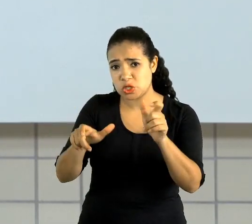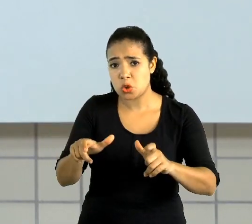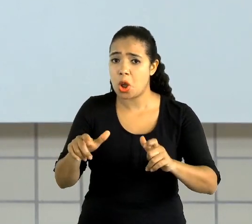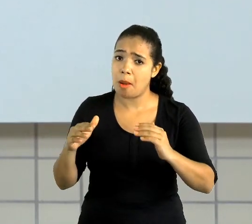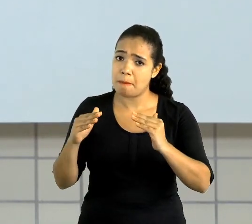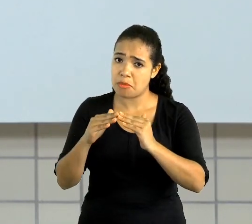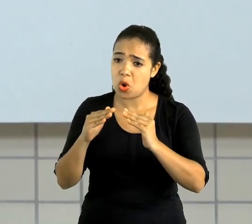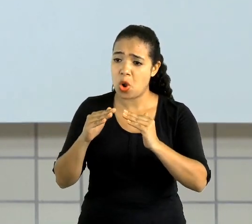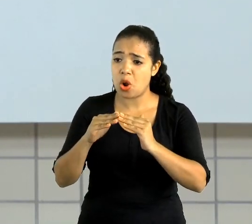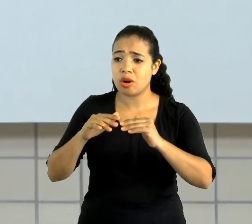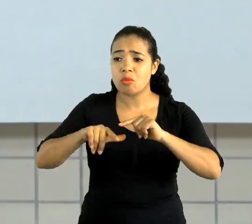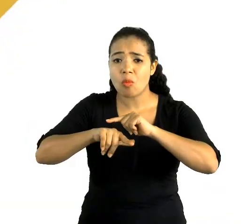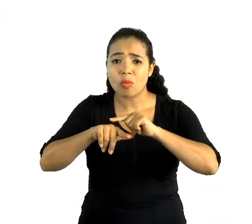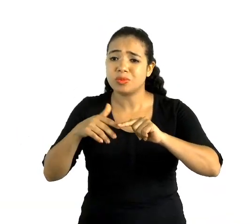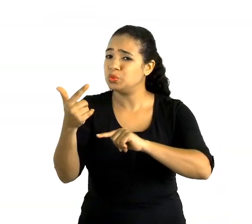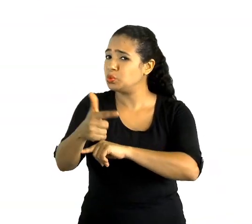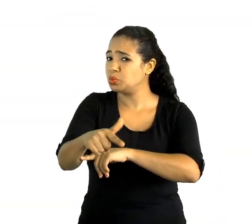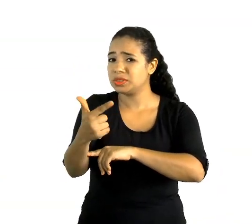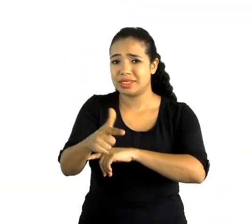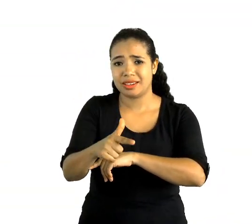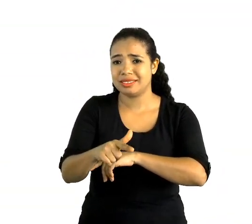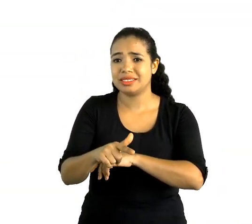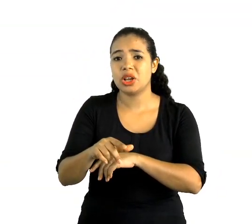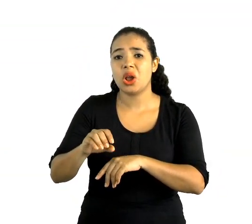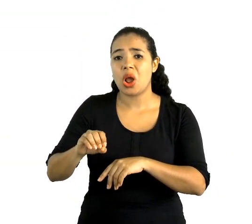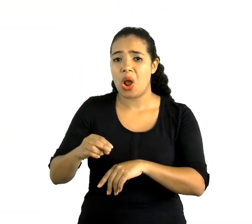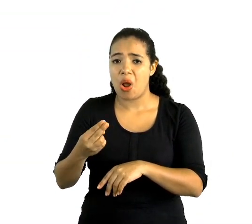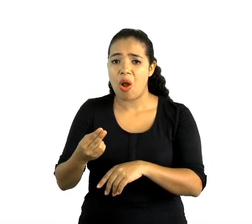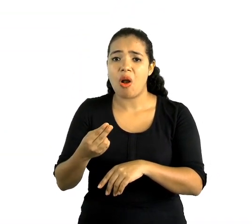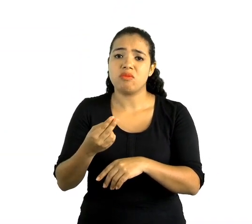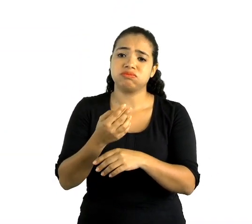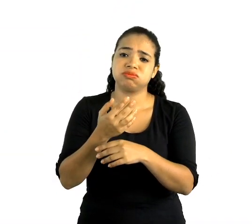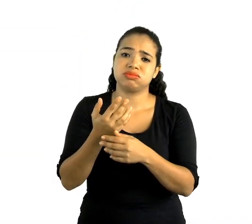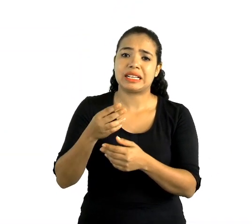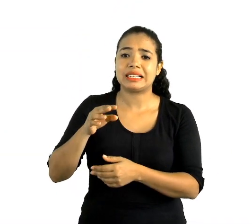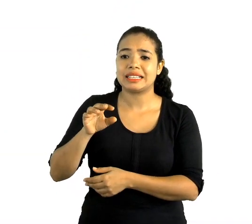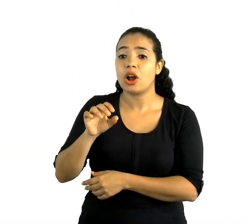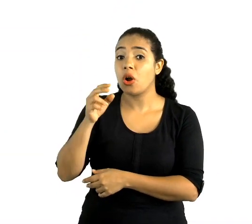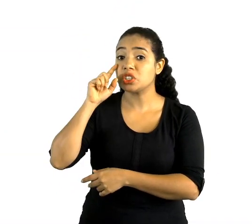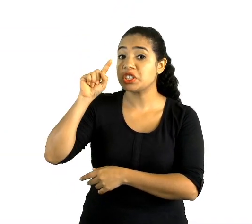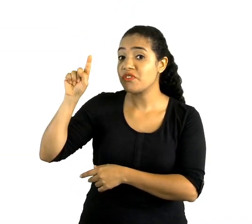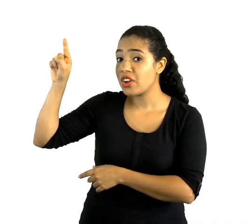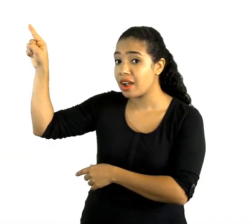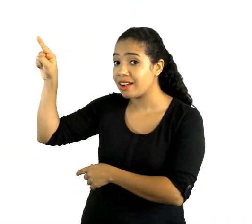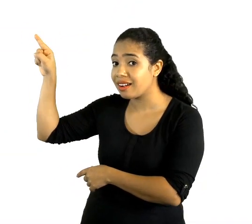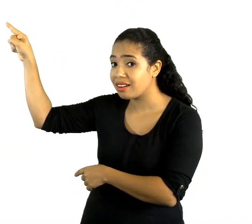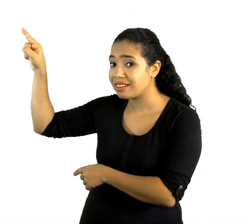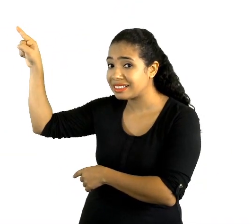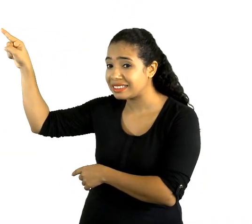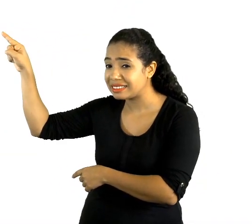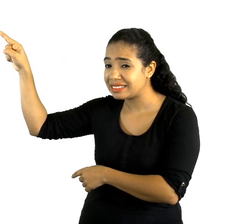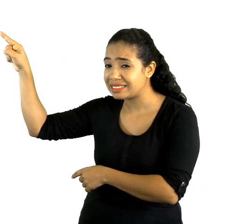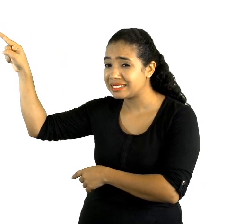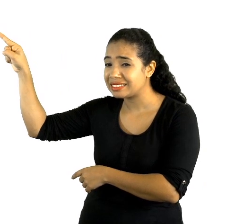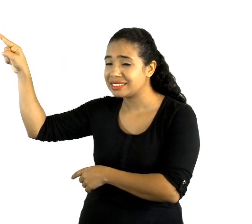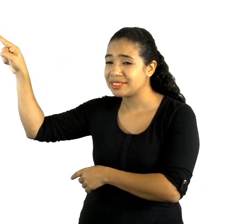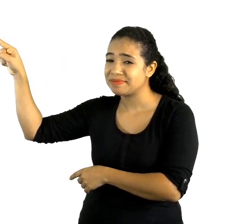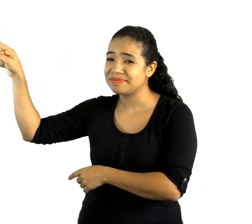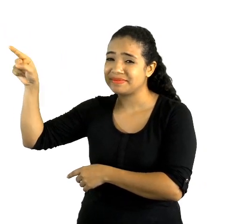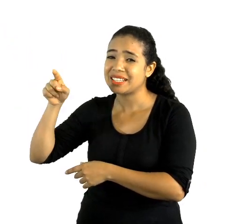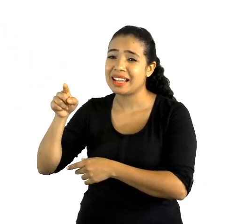ou desabrigada. E como podemos observar na imagem, elas vivem uma situação muito